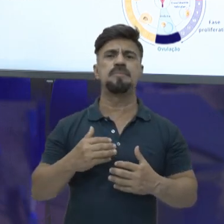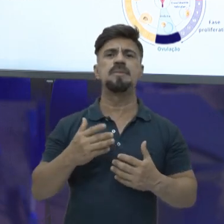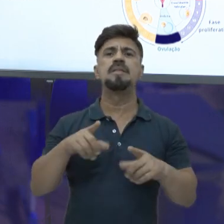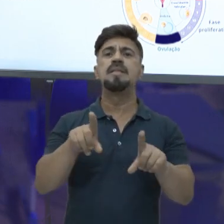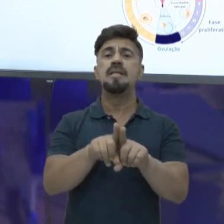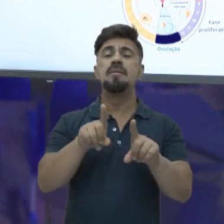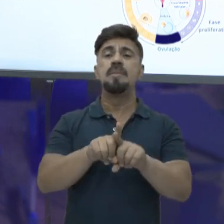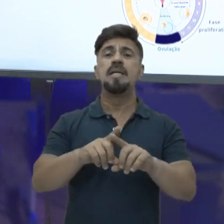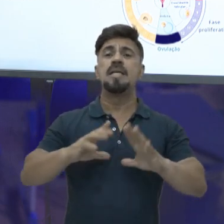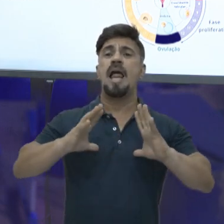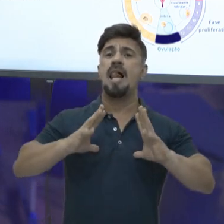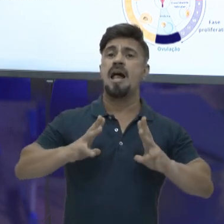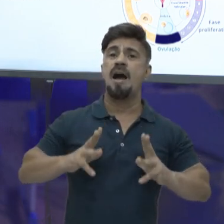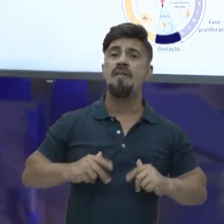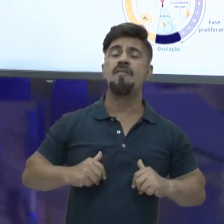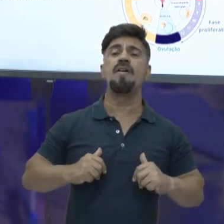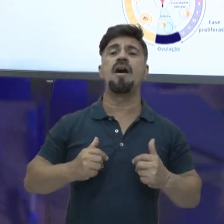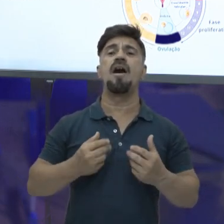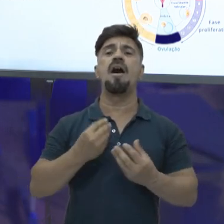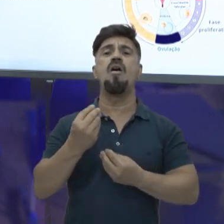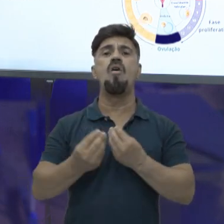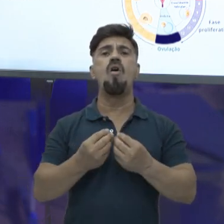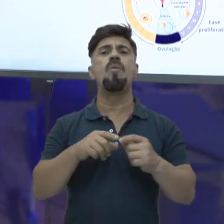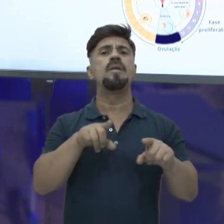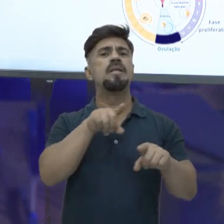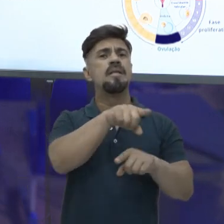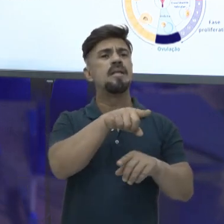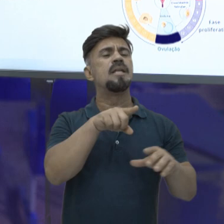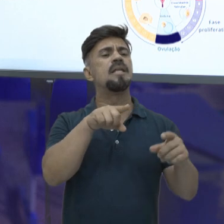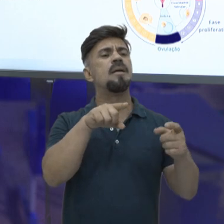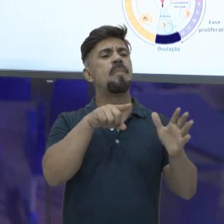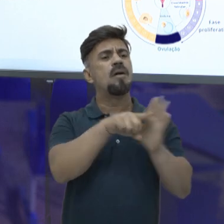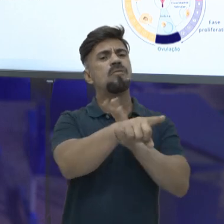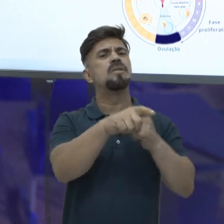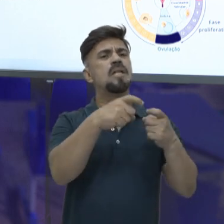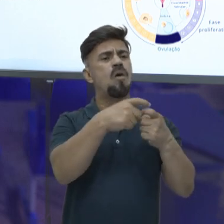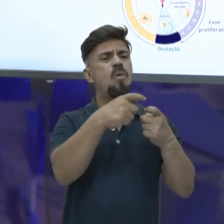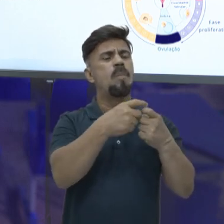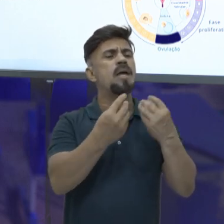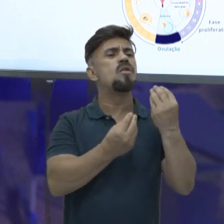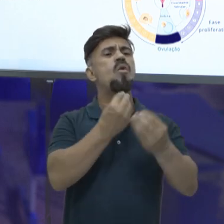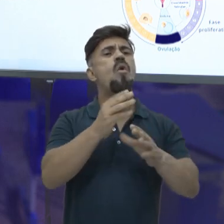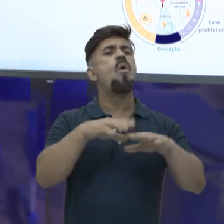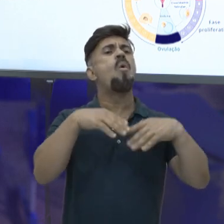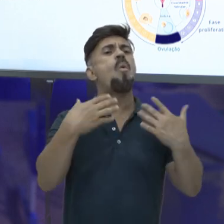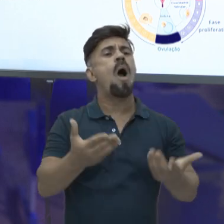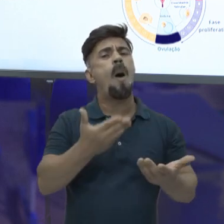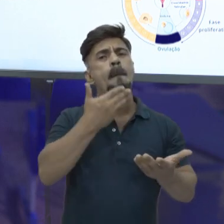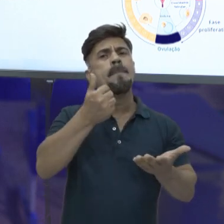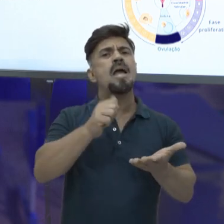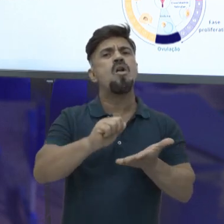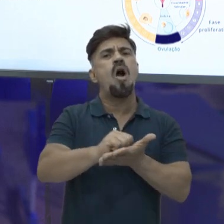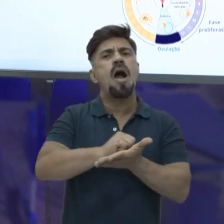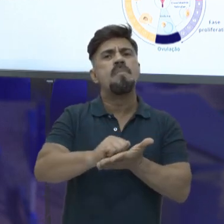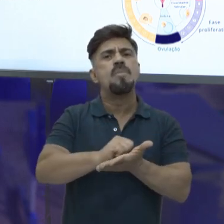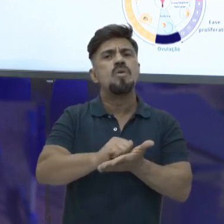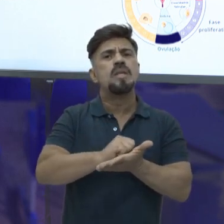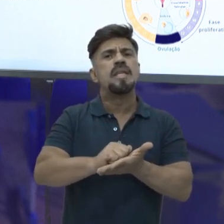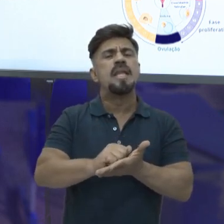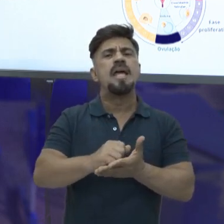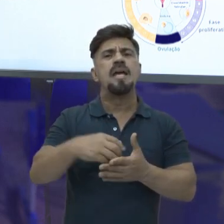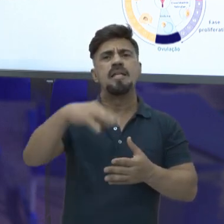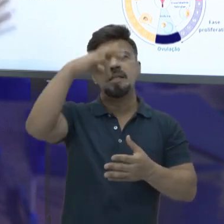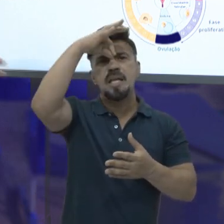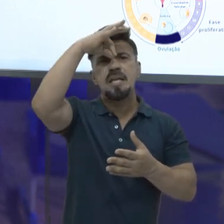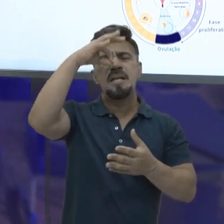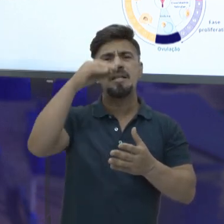quiser fazer a higiene genital, entre em contato também com o ginecologista, porque ele vai indicar o melhor sabonete íntimo. Não